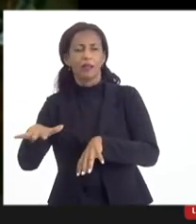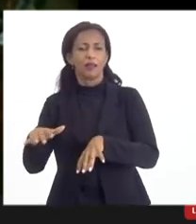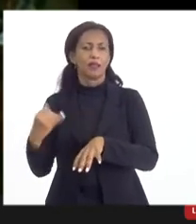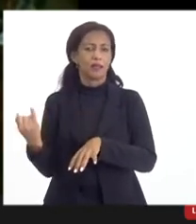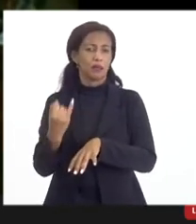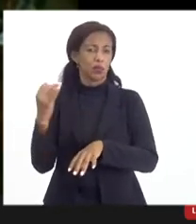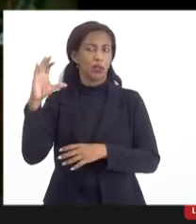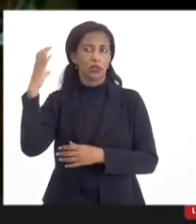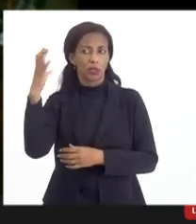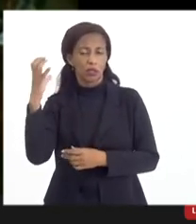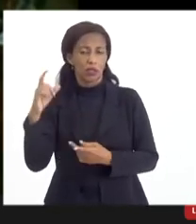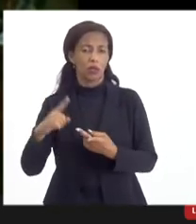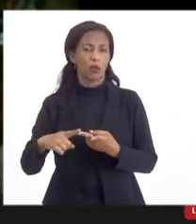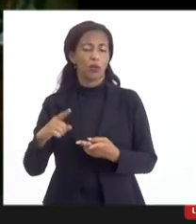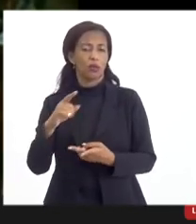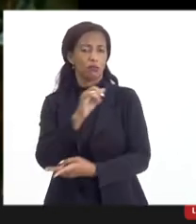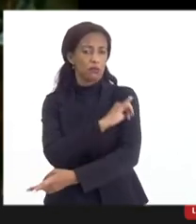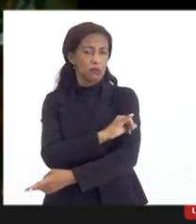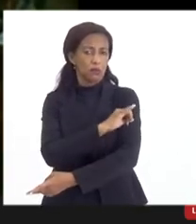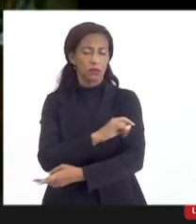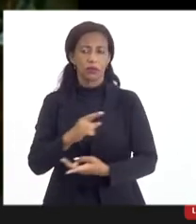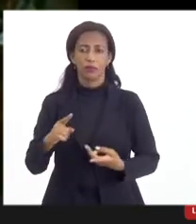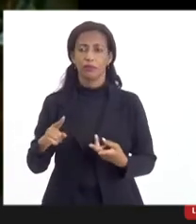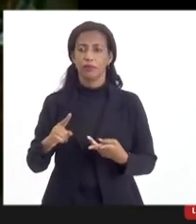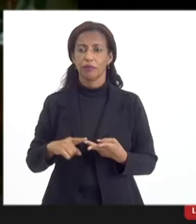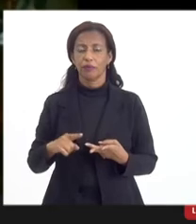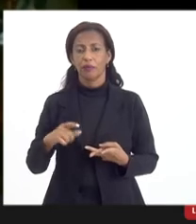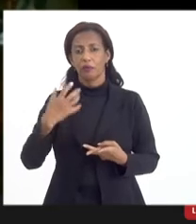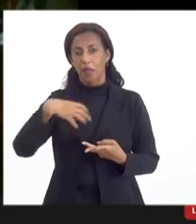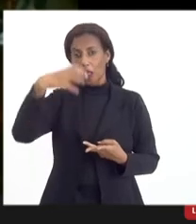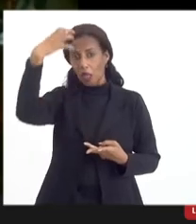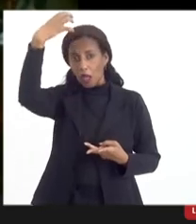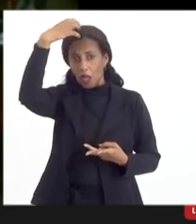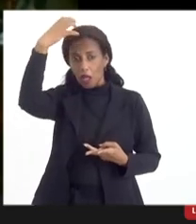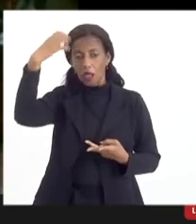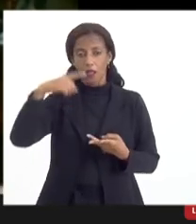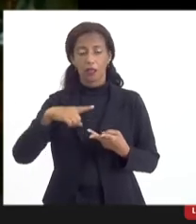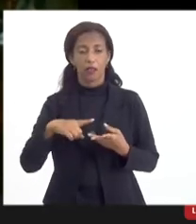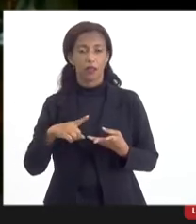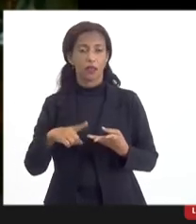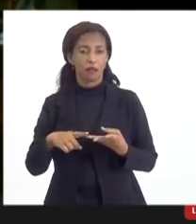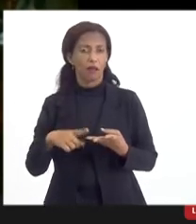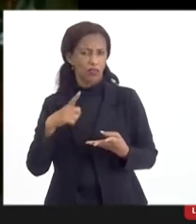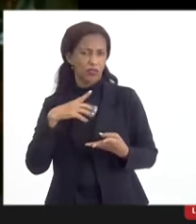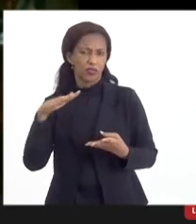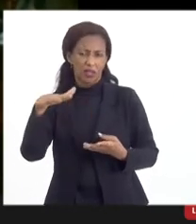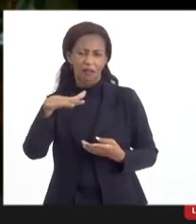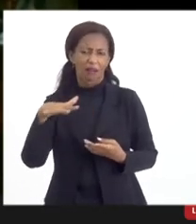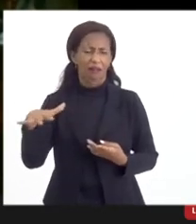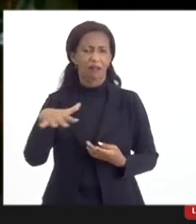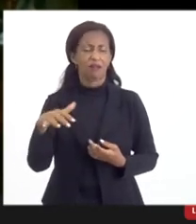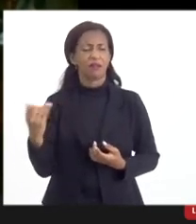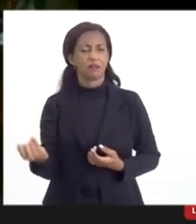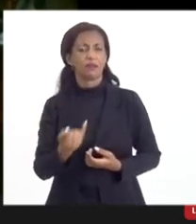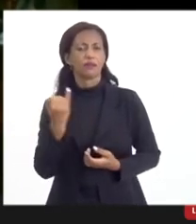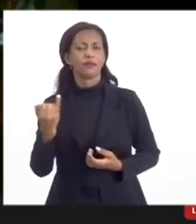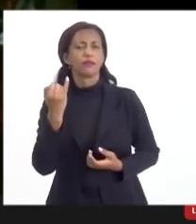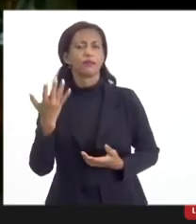em Niterói, em Angra dos Reis, a gente tem áreas importantes,